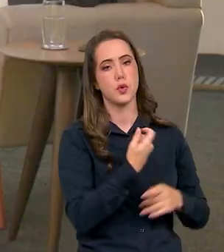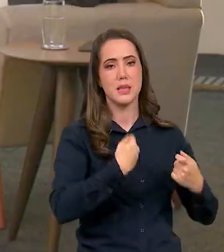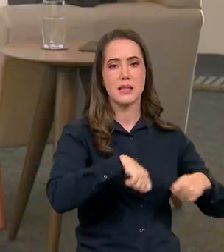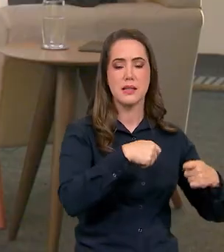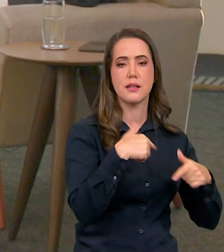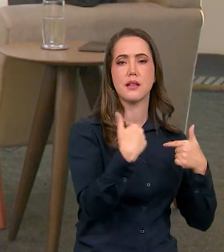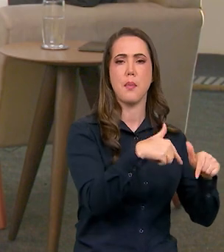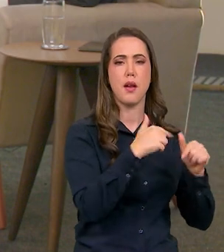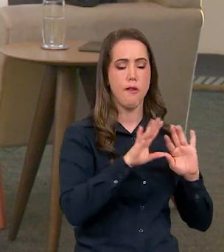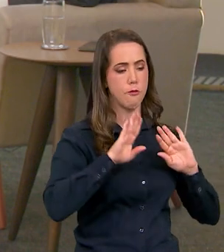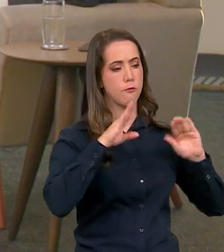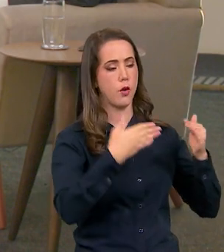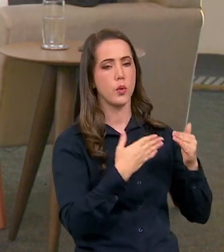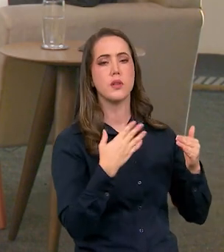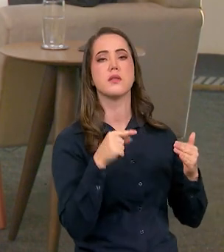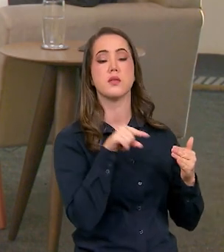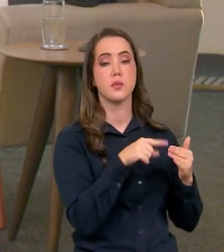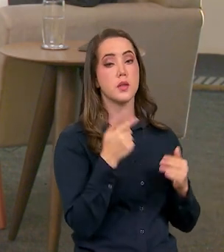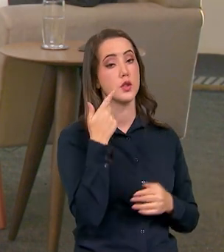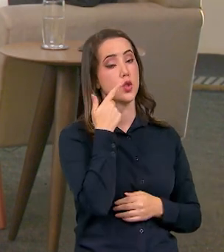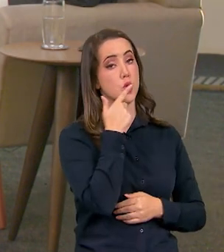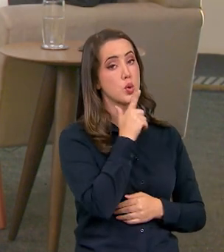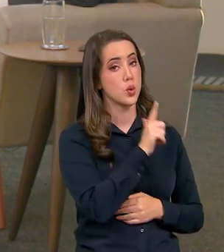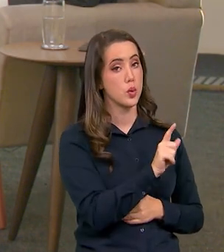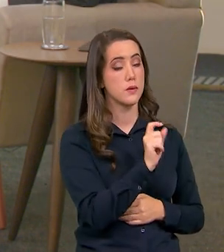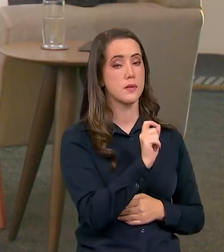em cima disso para que a gente consiga